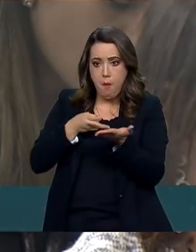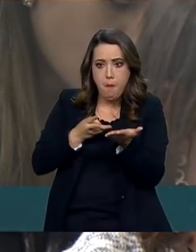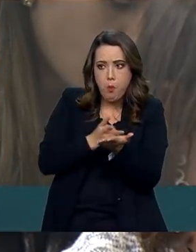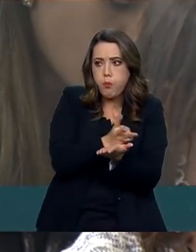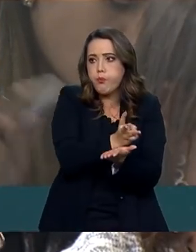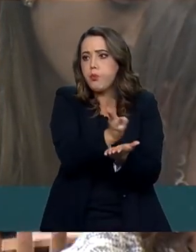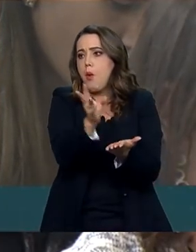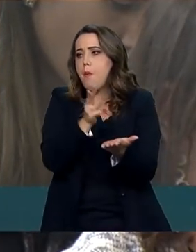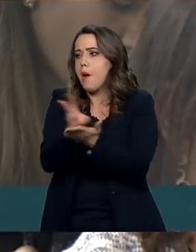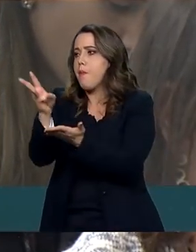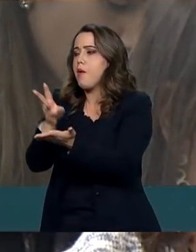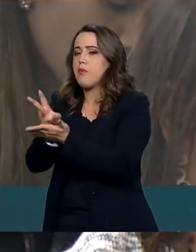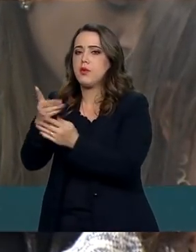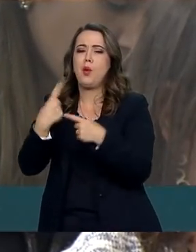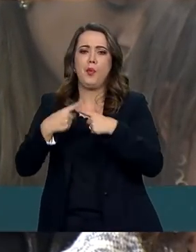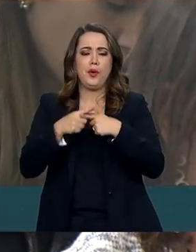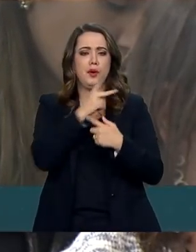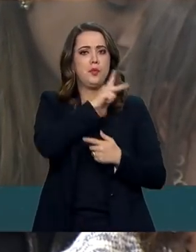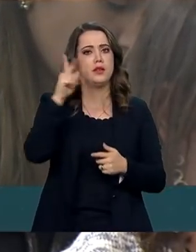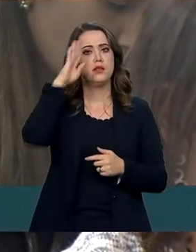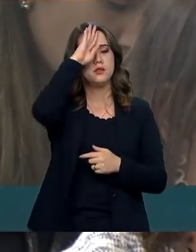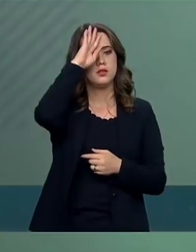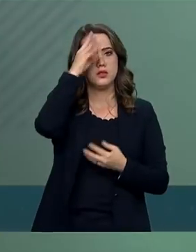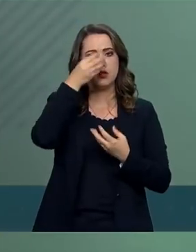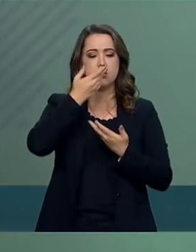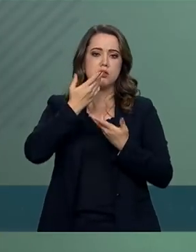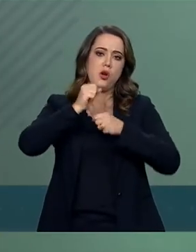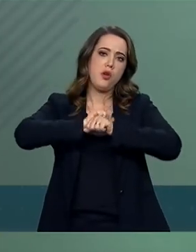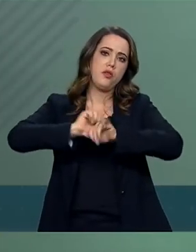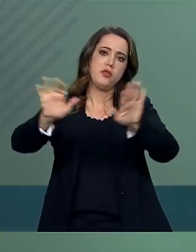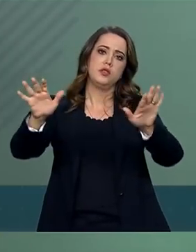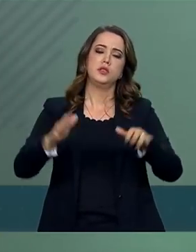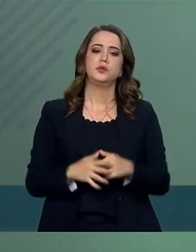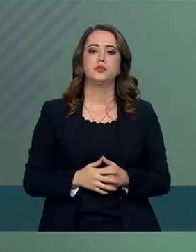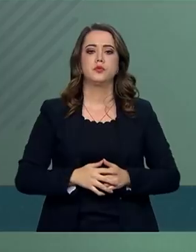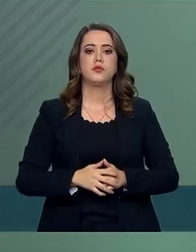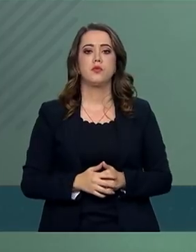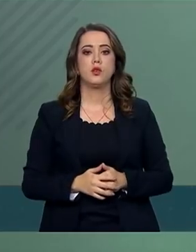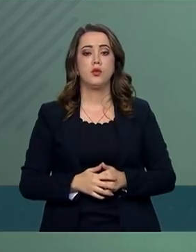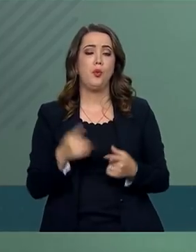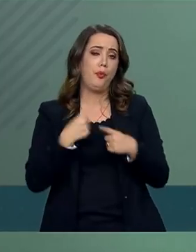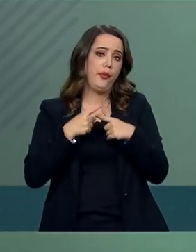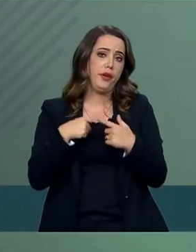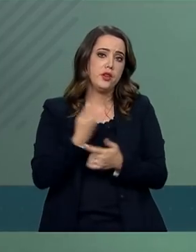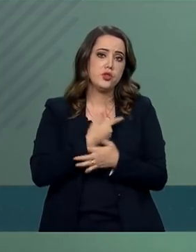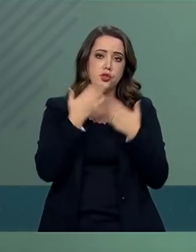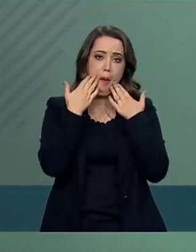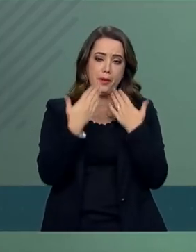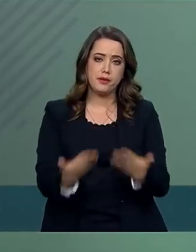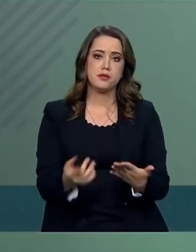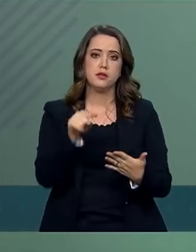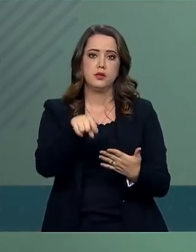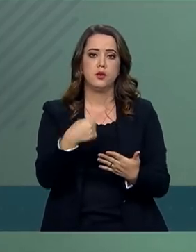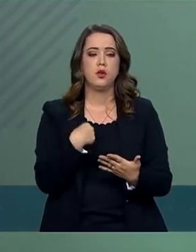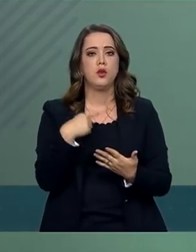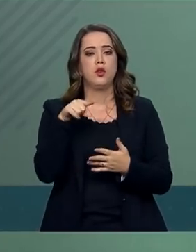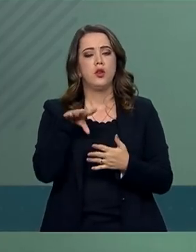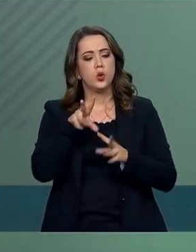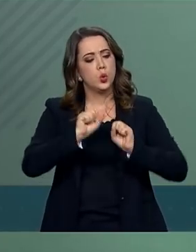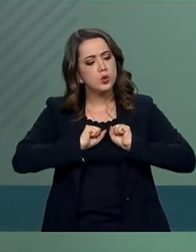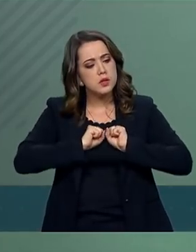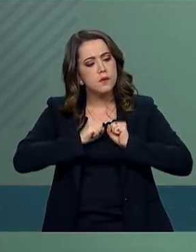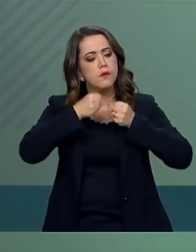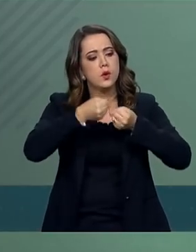presidente, né? Mas por que ele teria resolvido encaminhar essa O motivo é aquele que nós colocamos a demonstração dele de todo